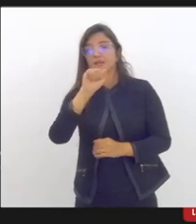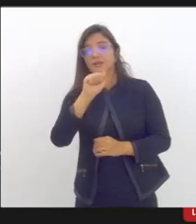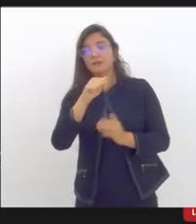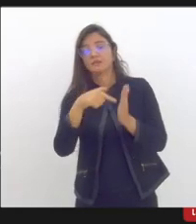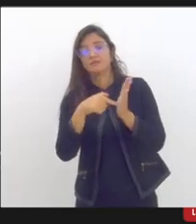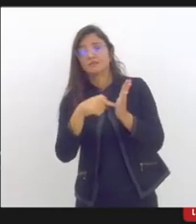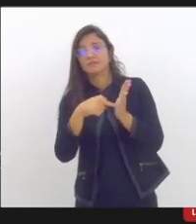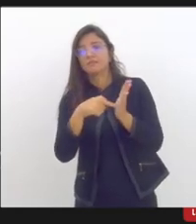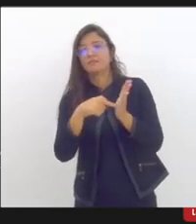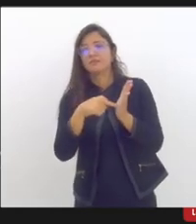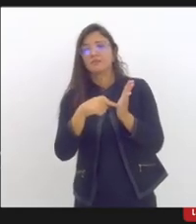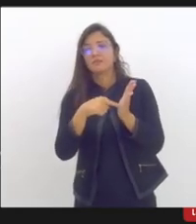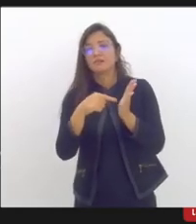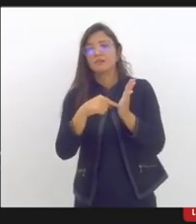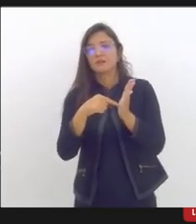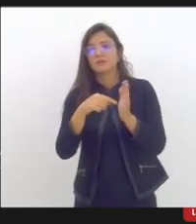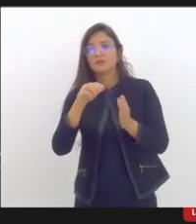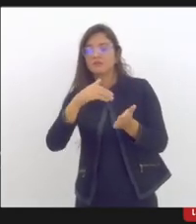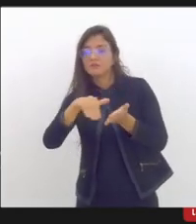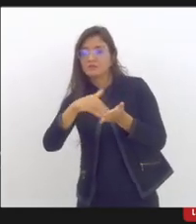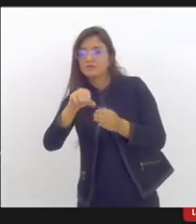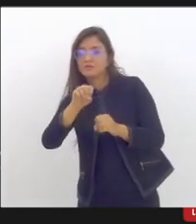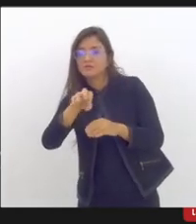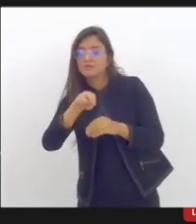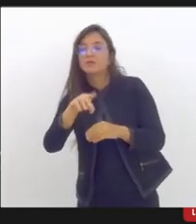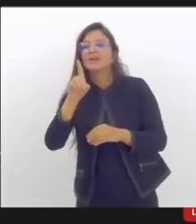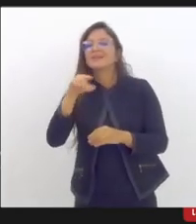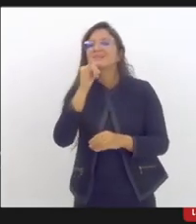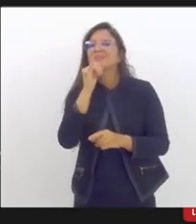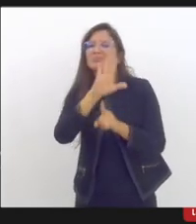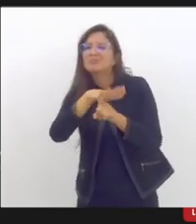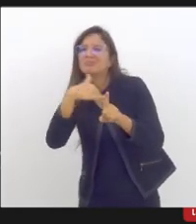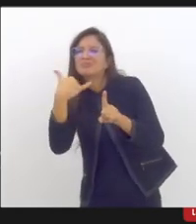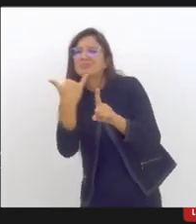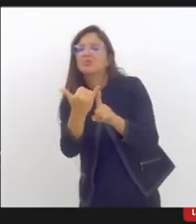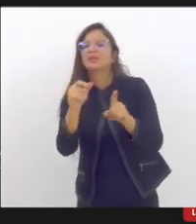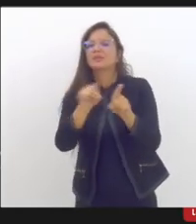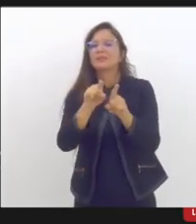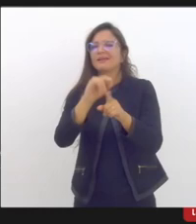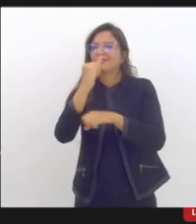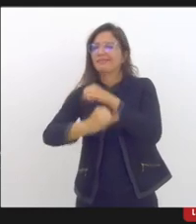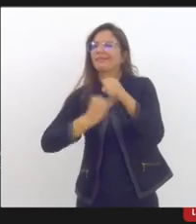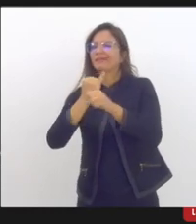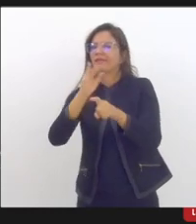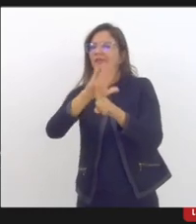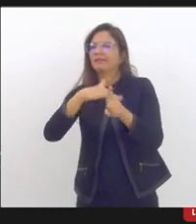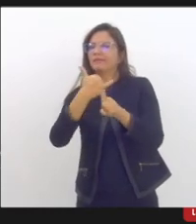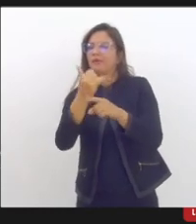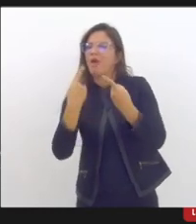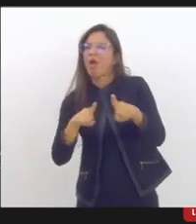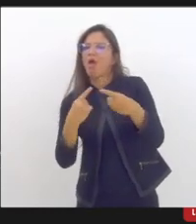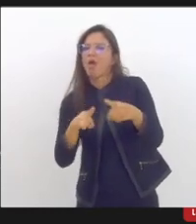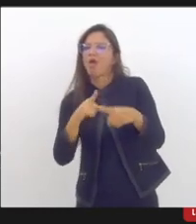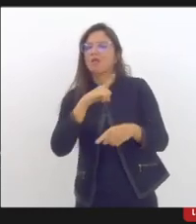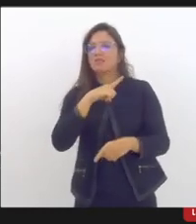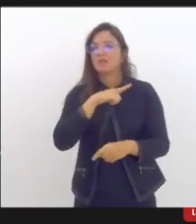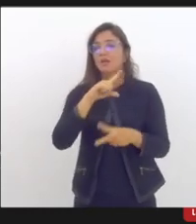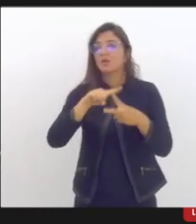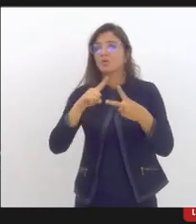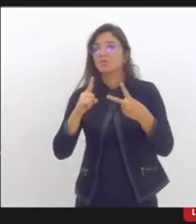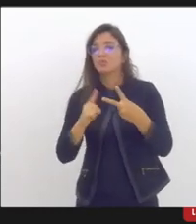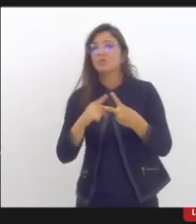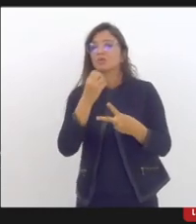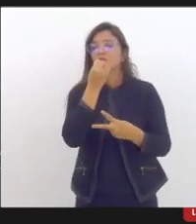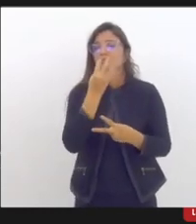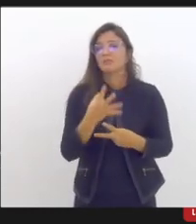gente denominou A Seduc Enfrentando o Bullying e o Cyberbullying. Então, foram duas ações que a gente fez nesse ano, de